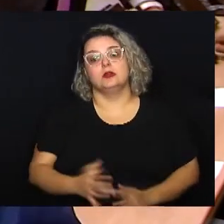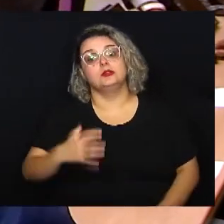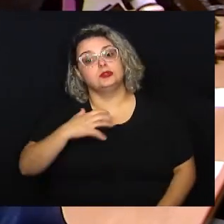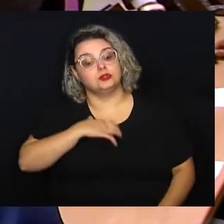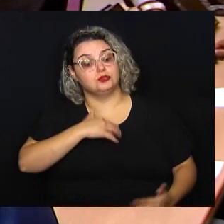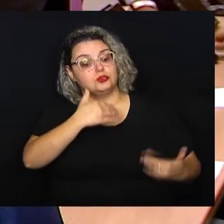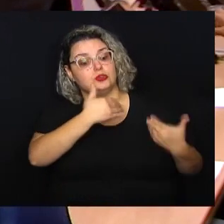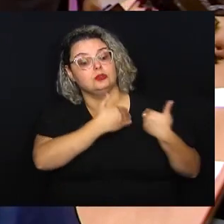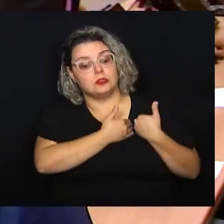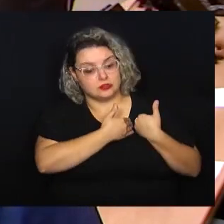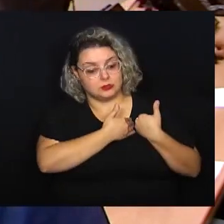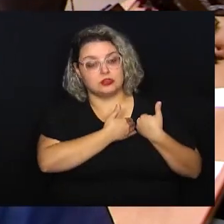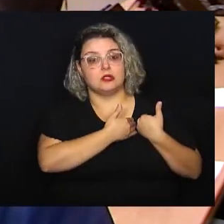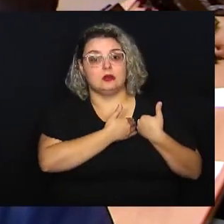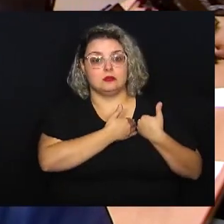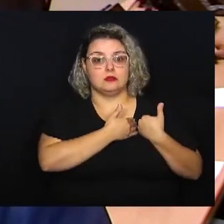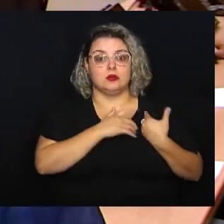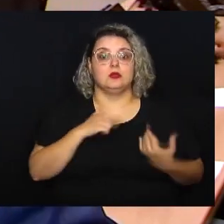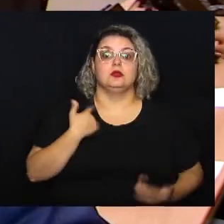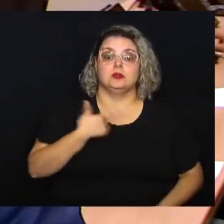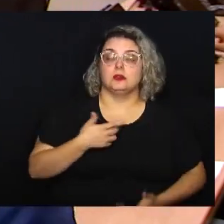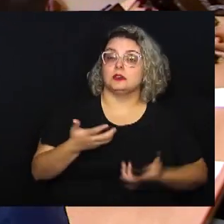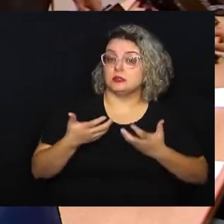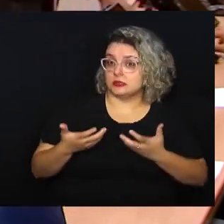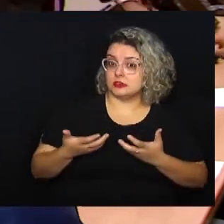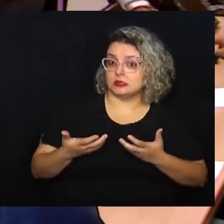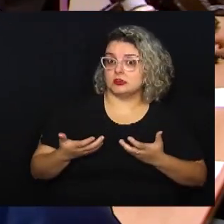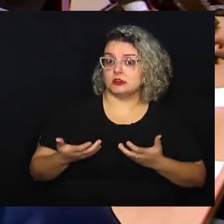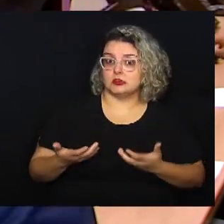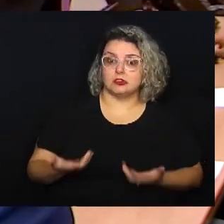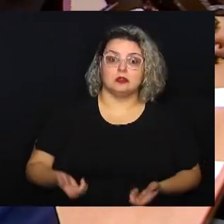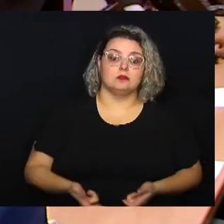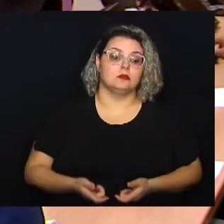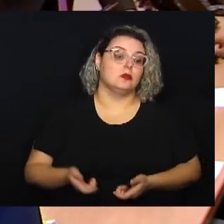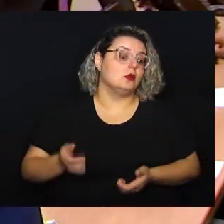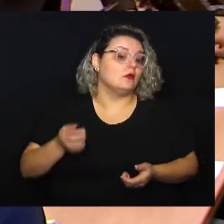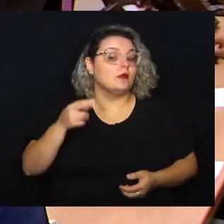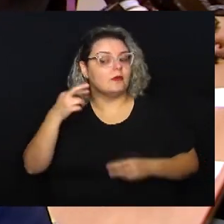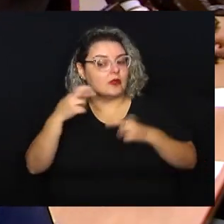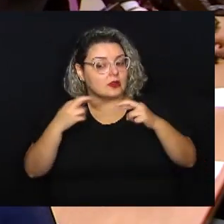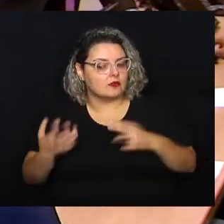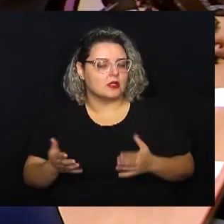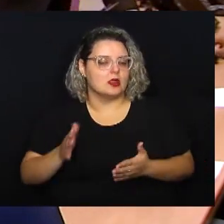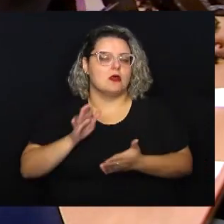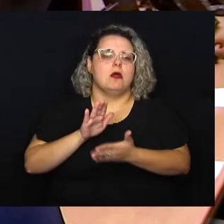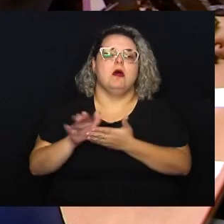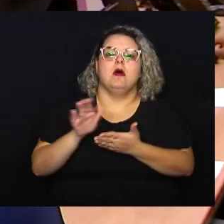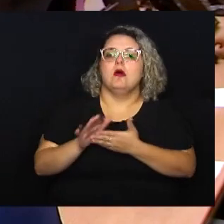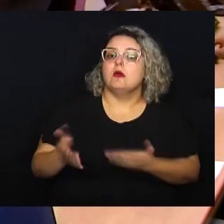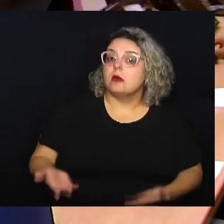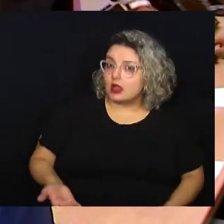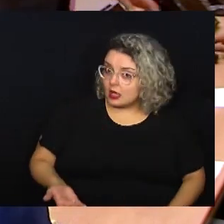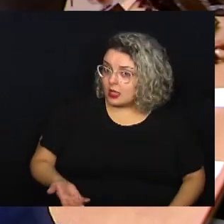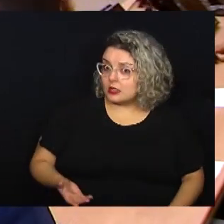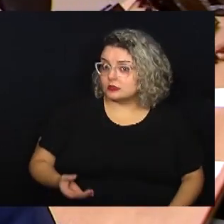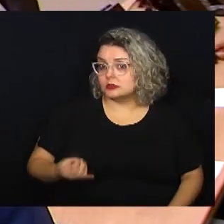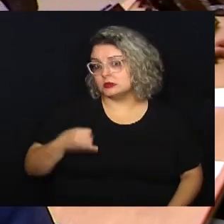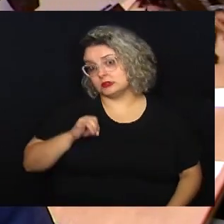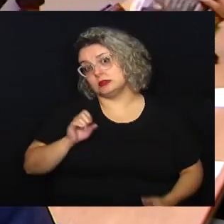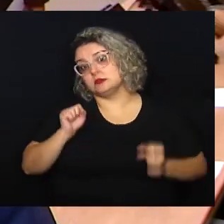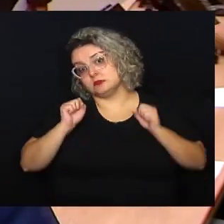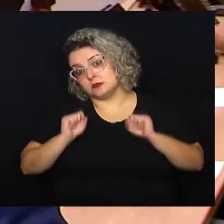forma responsável, nós queremos levantar esse custo e se é viável que se faça essa instalação. A gente sabe que